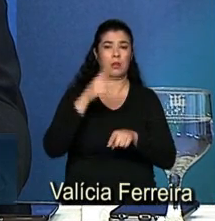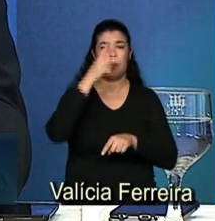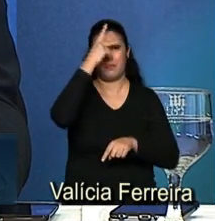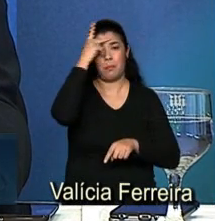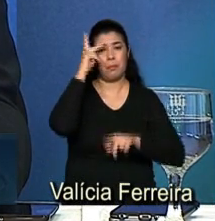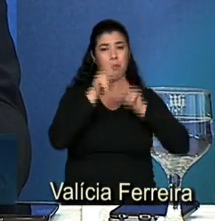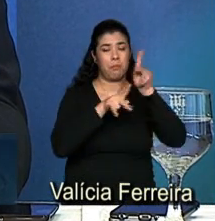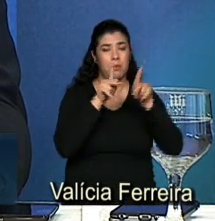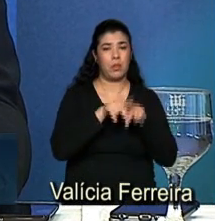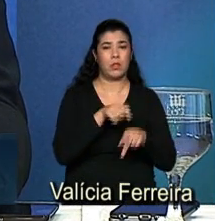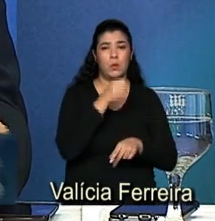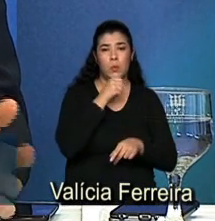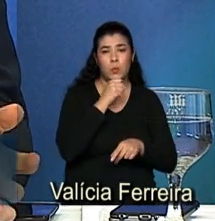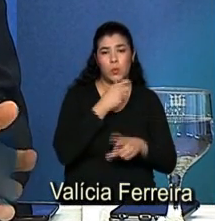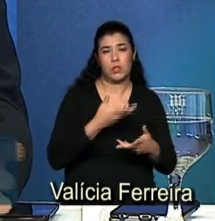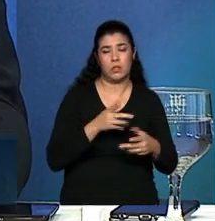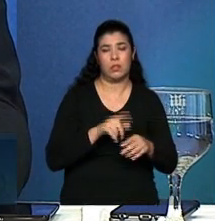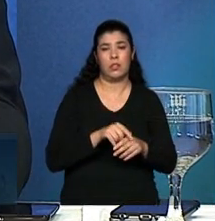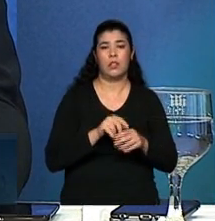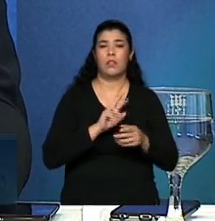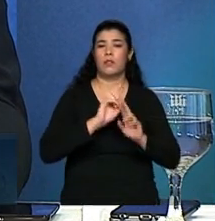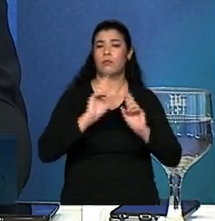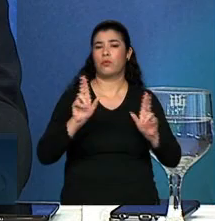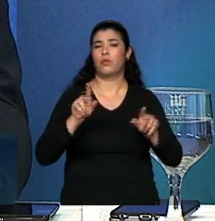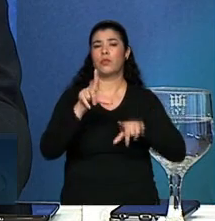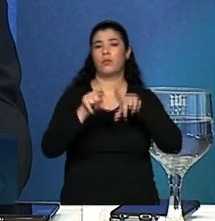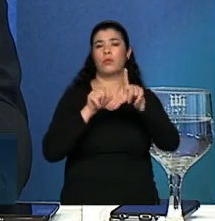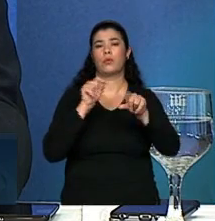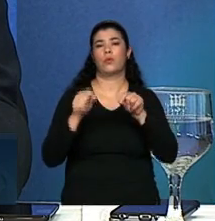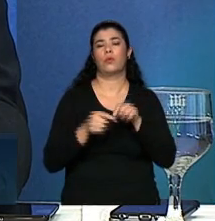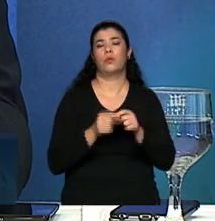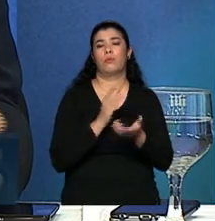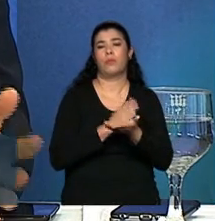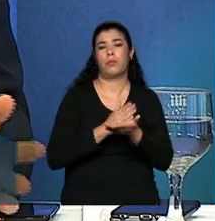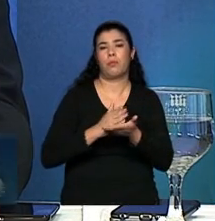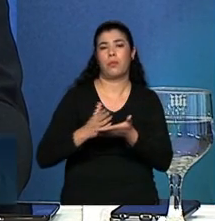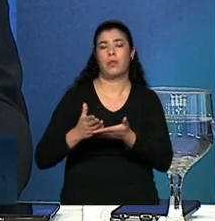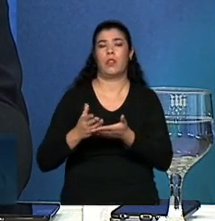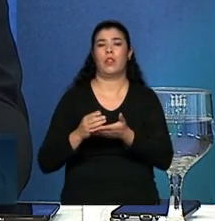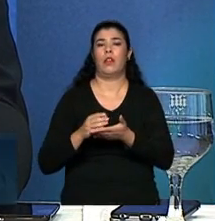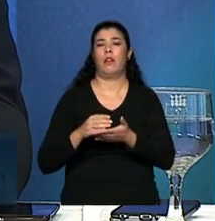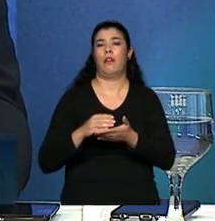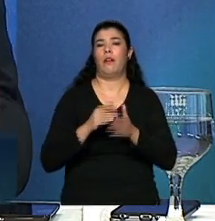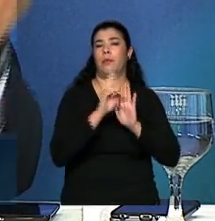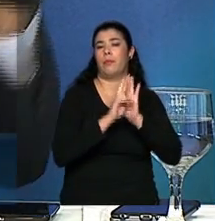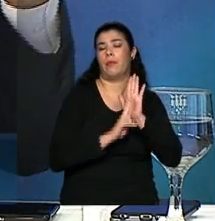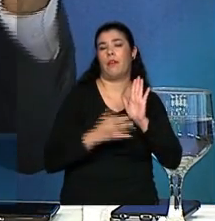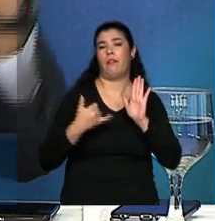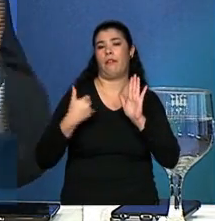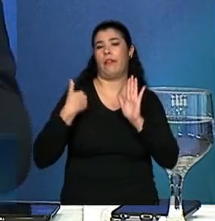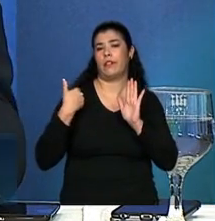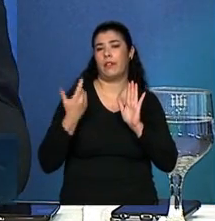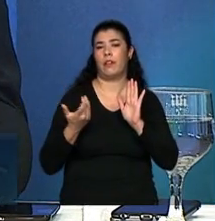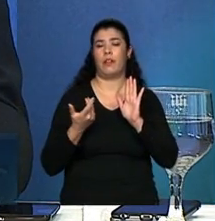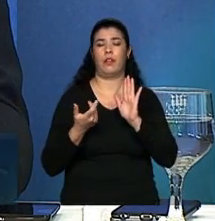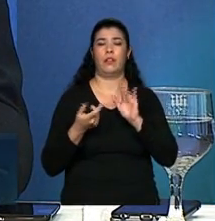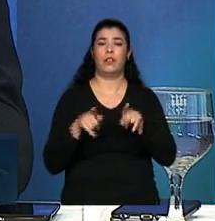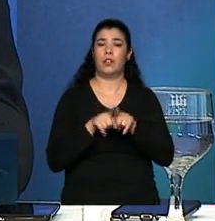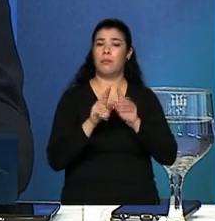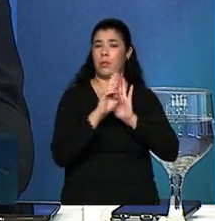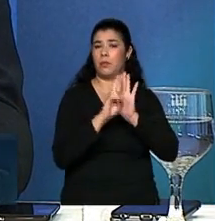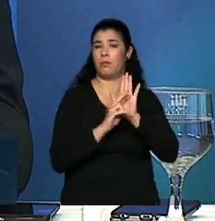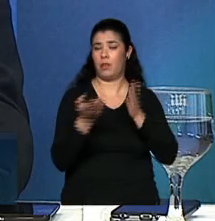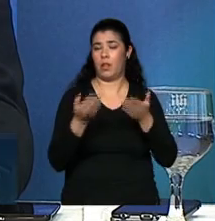ele pode ser feito de várias formas. Ele pode ser feito via critérios de idade pode ser feito via regras como essa que nós